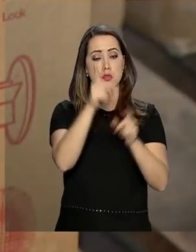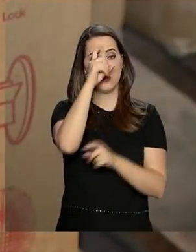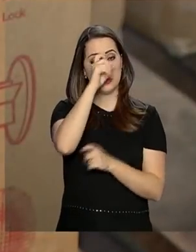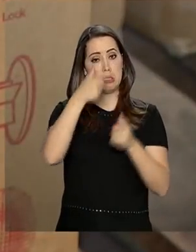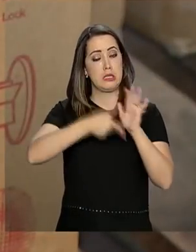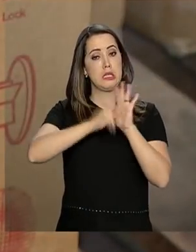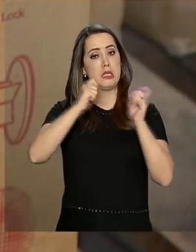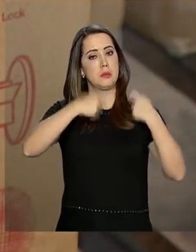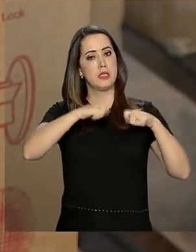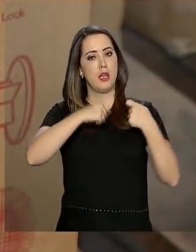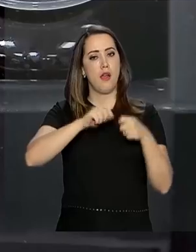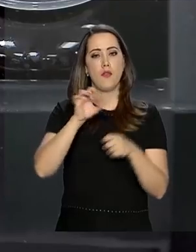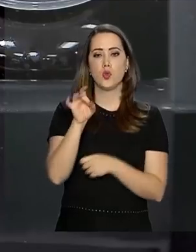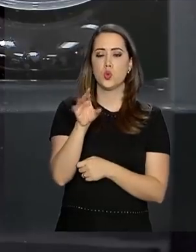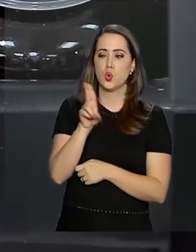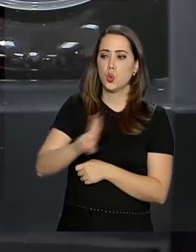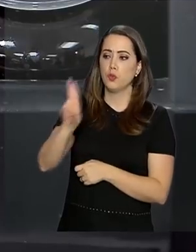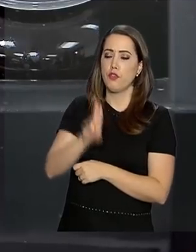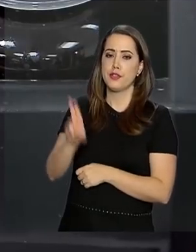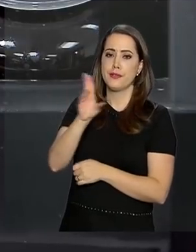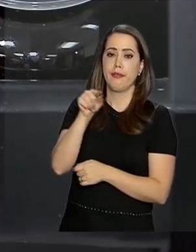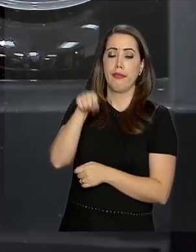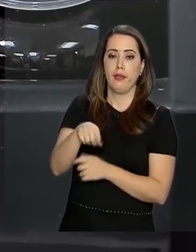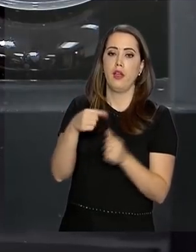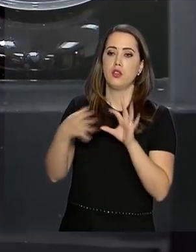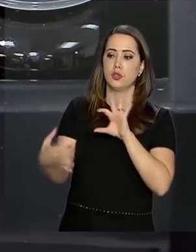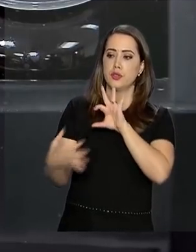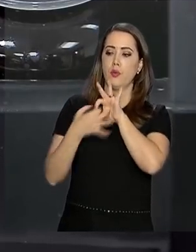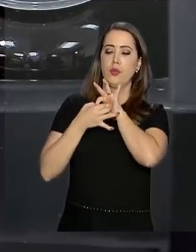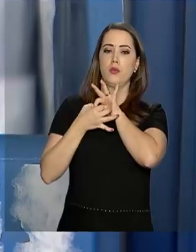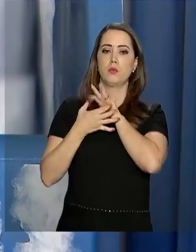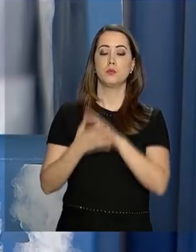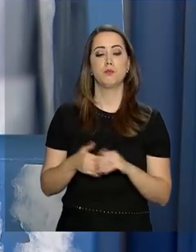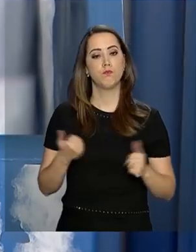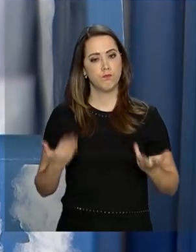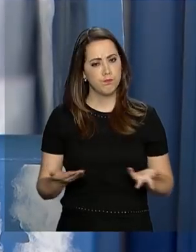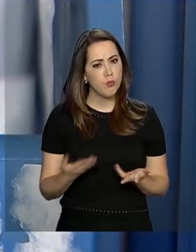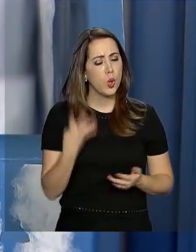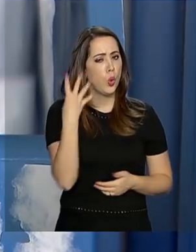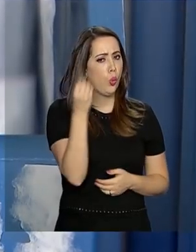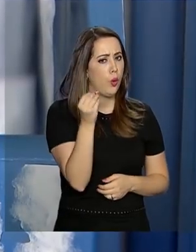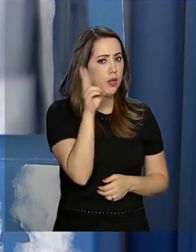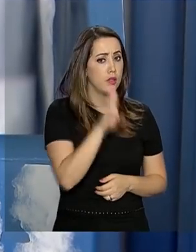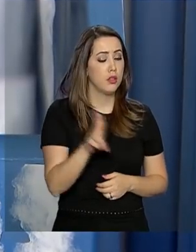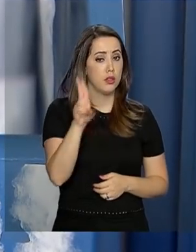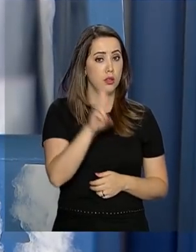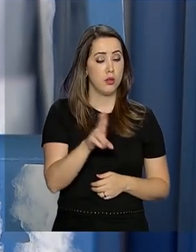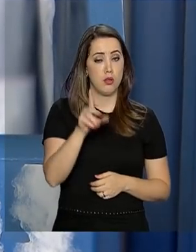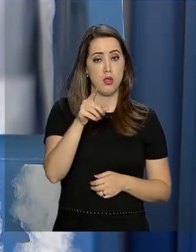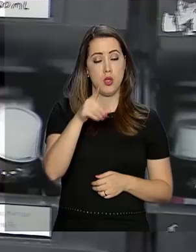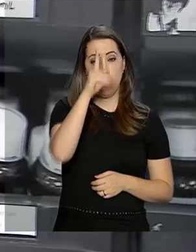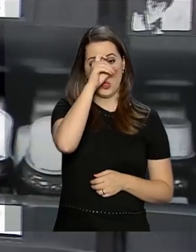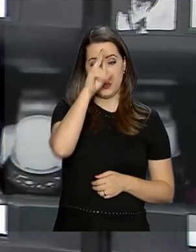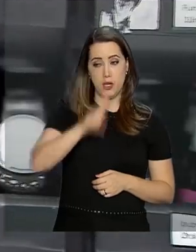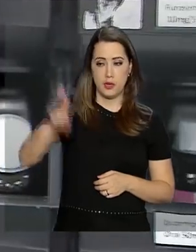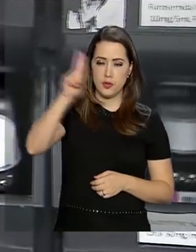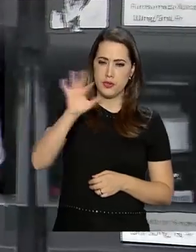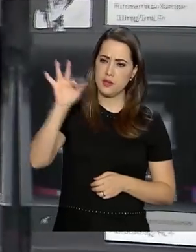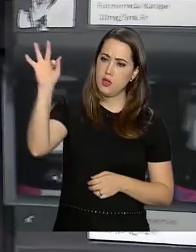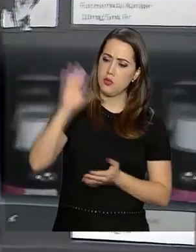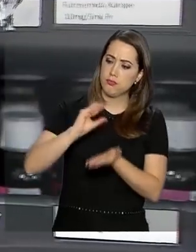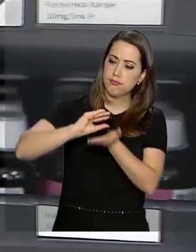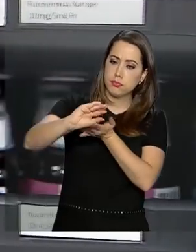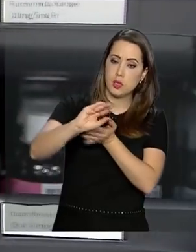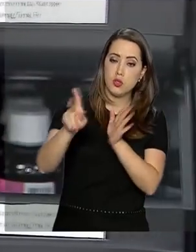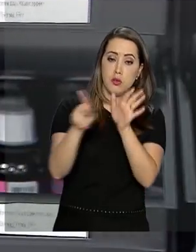dependiam dos repasses das universidades a que estão vinculados. 40 hospitais universitários federais recebem